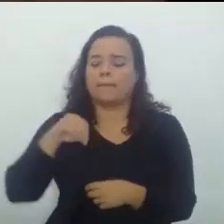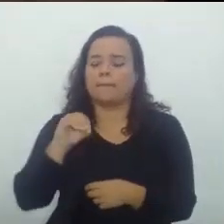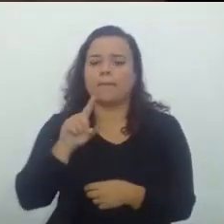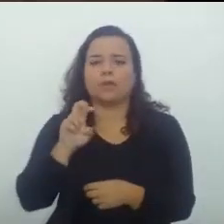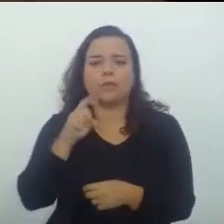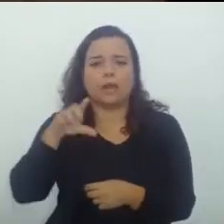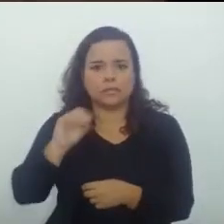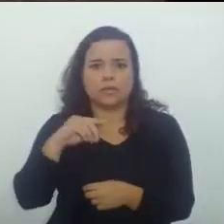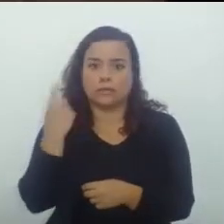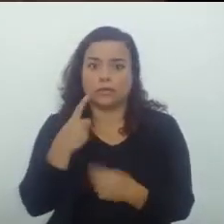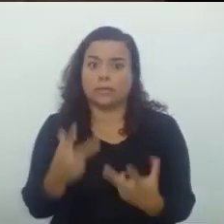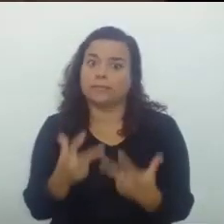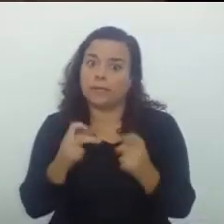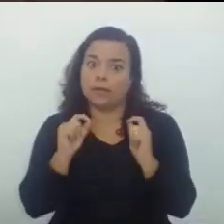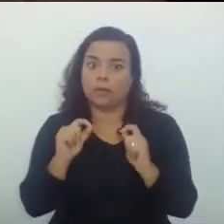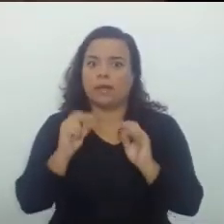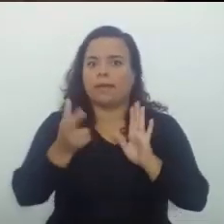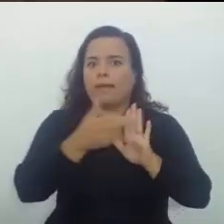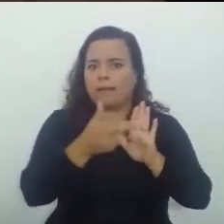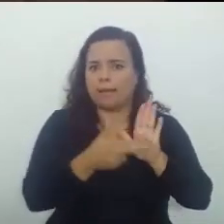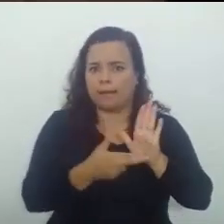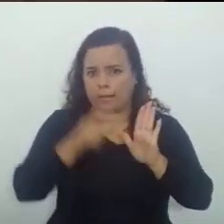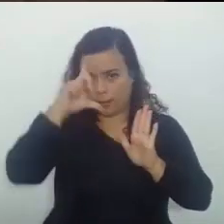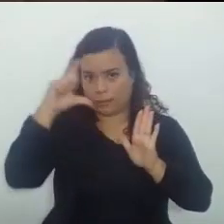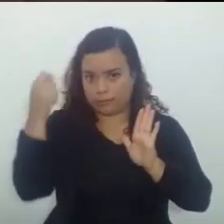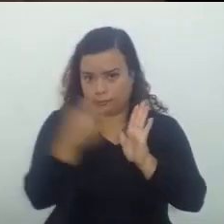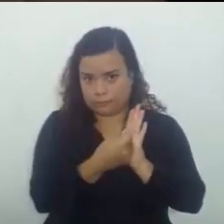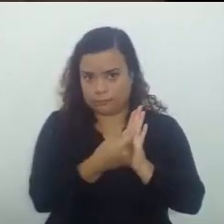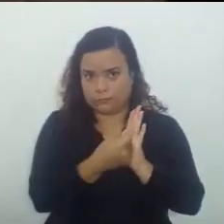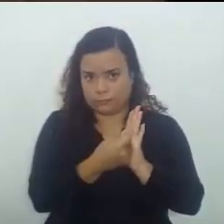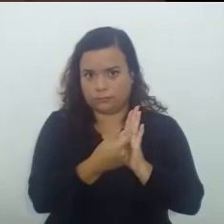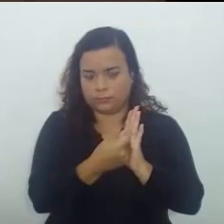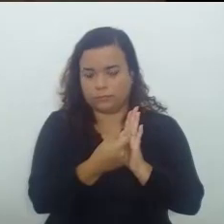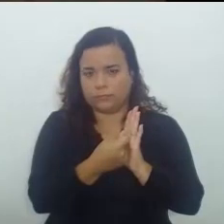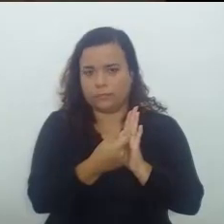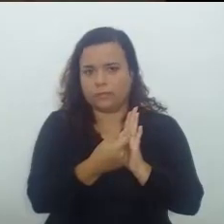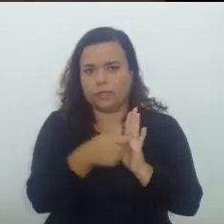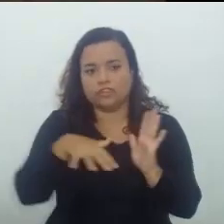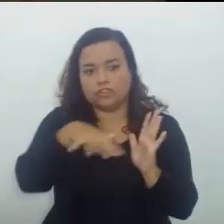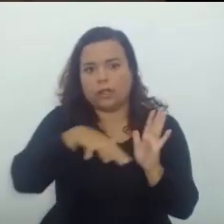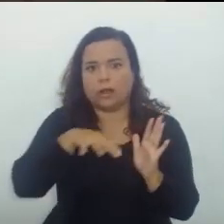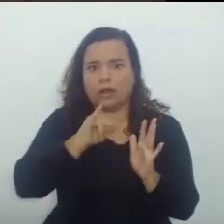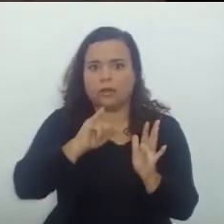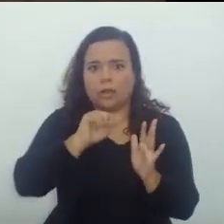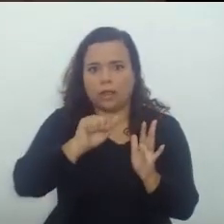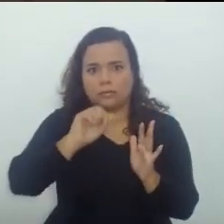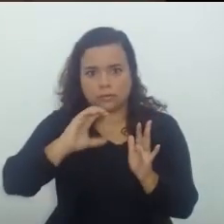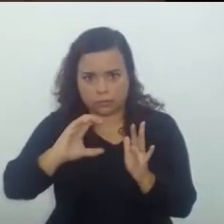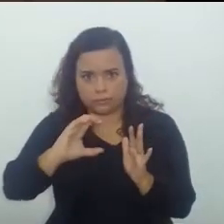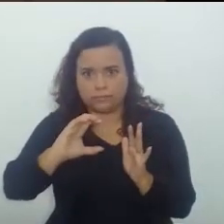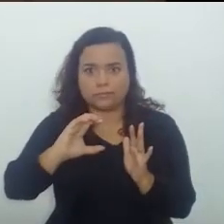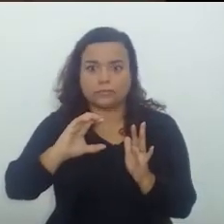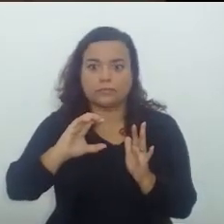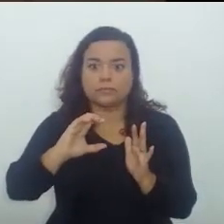Definindo Em regra Abstrata Geral Que é o IAC É para